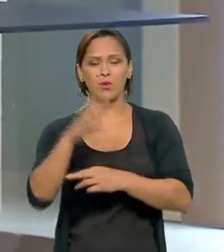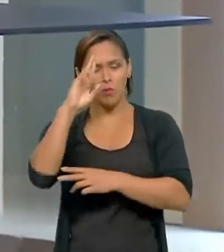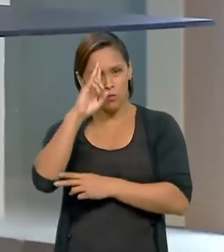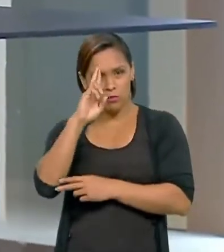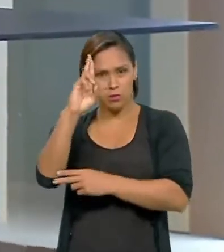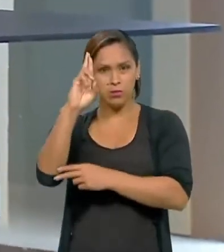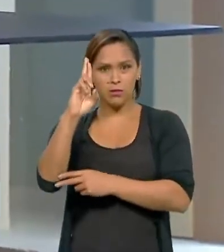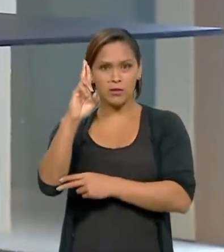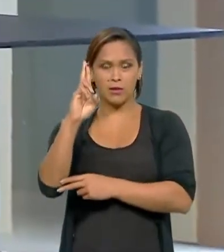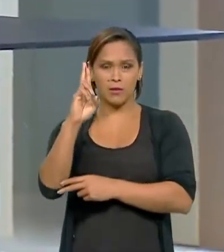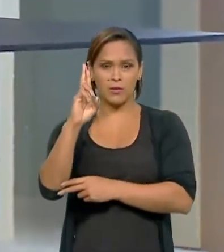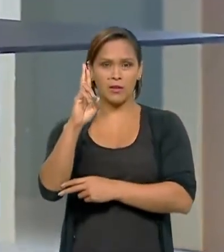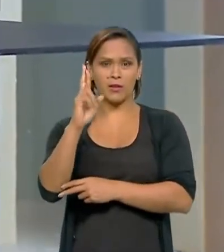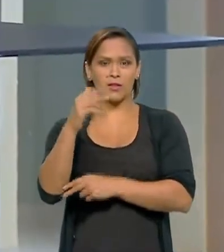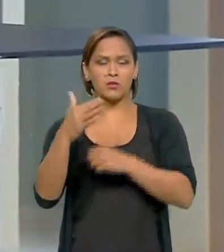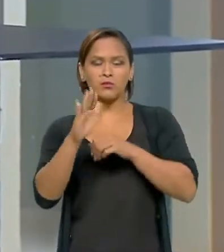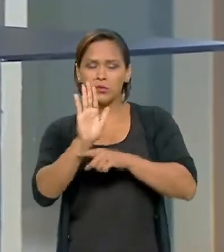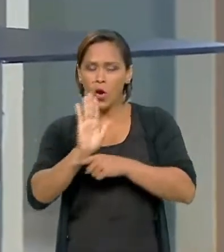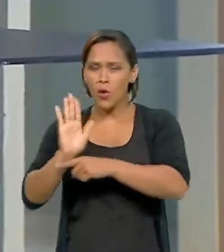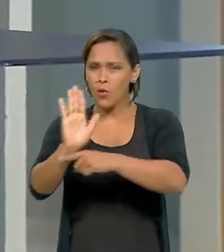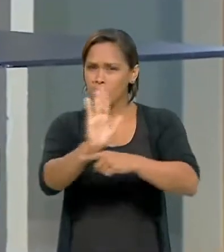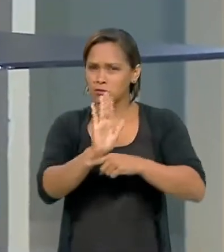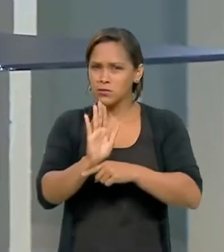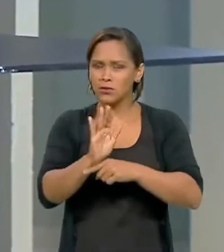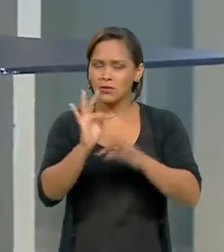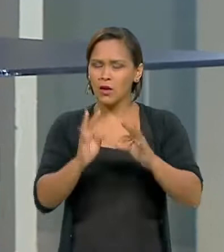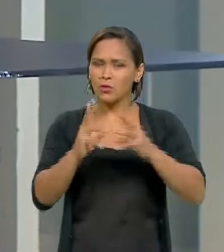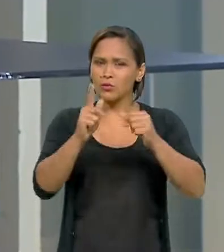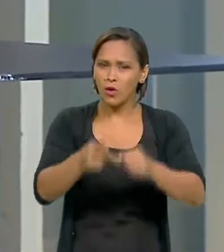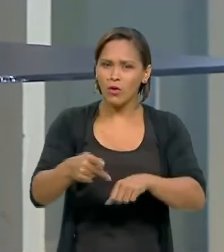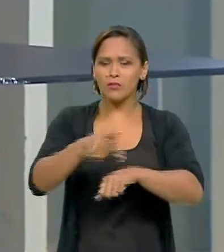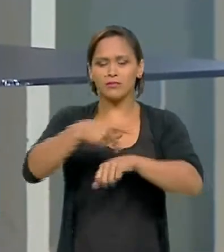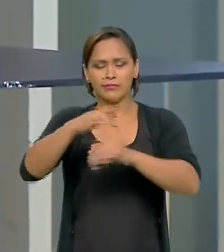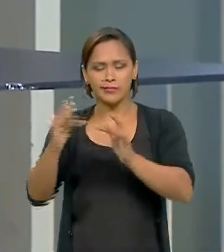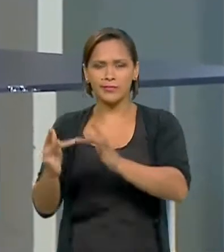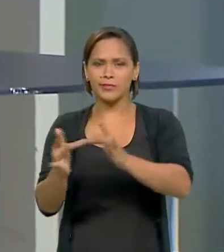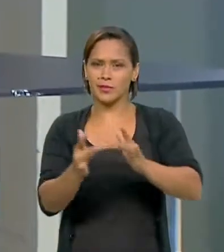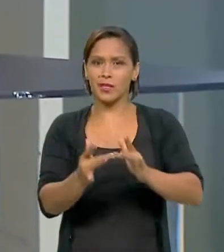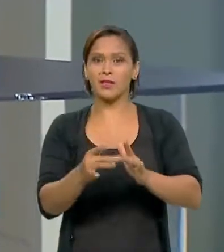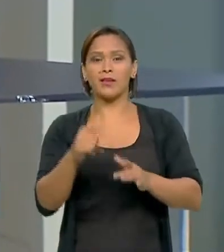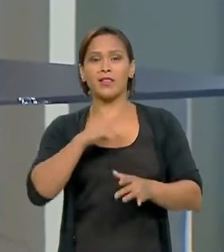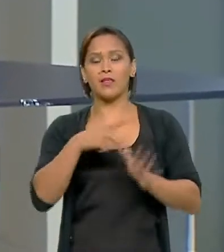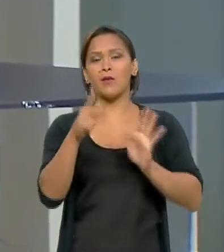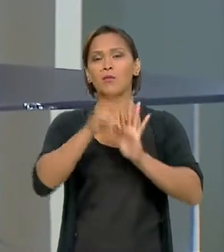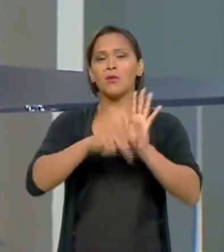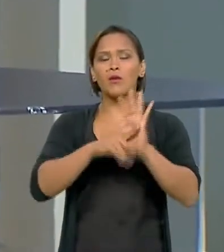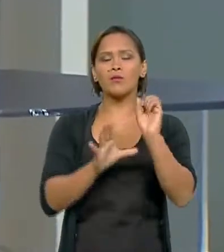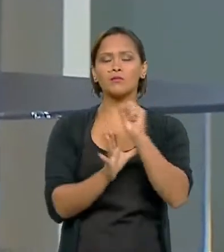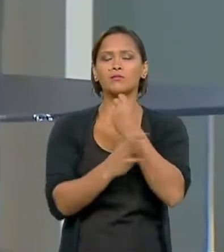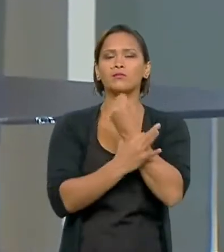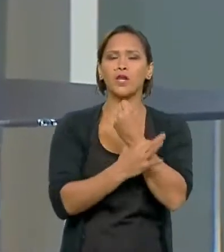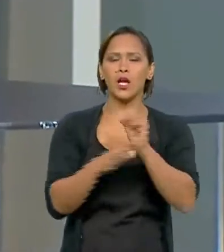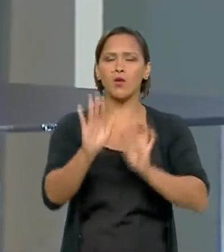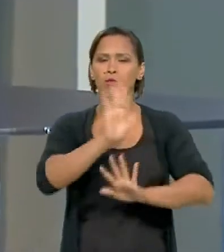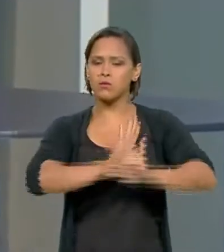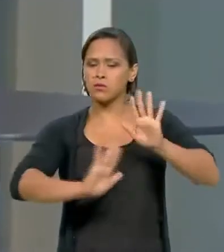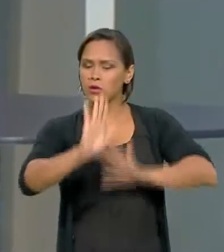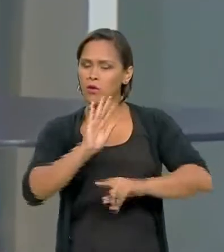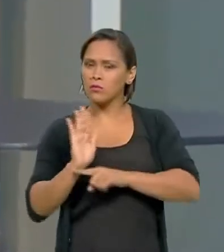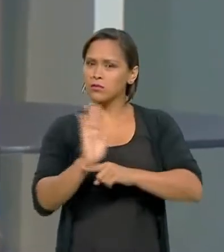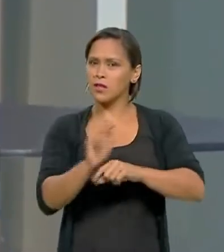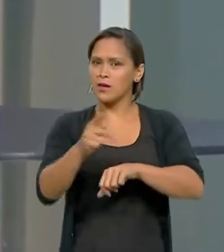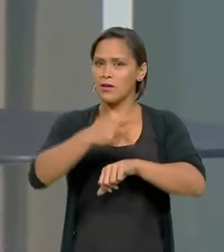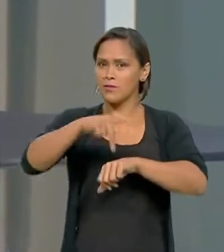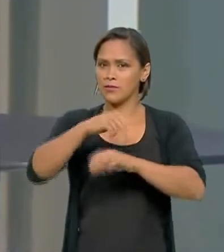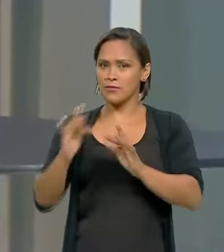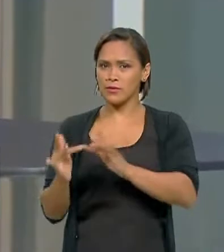de zelar. Por isso, nós temos um programa que é um programa de proteção integrada das nossas fronteiras.